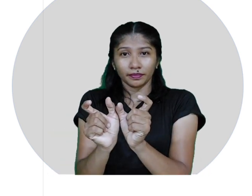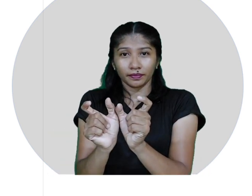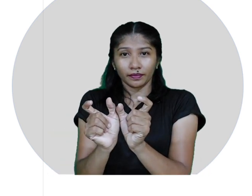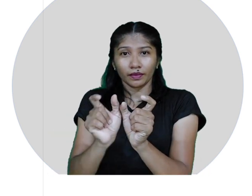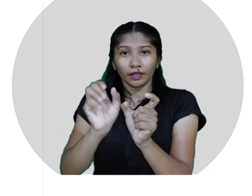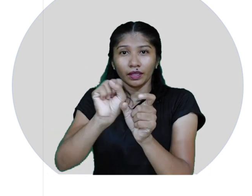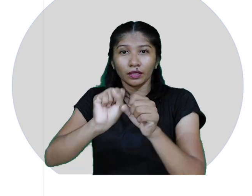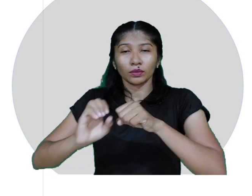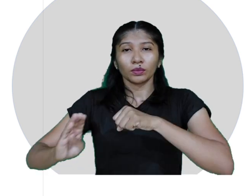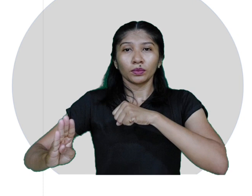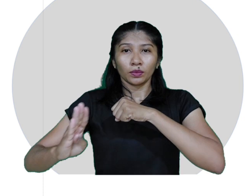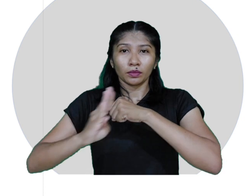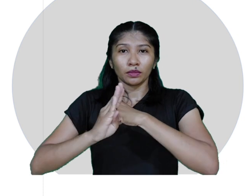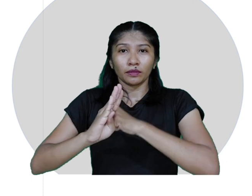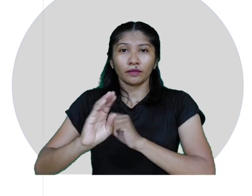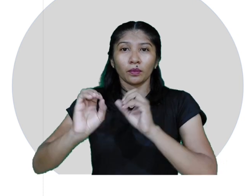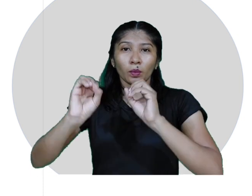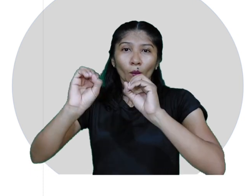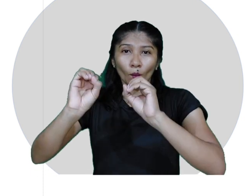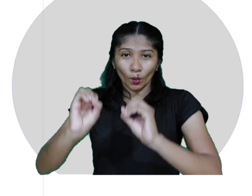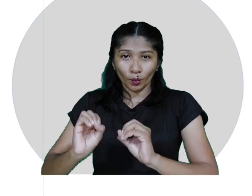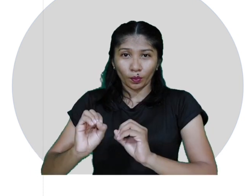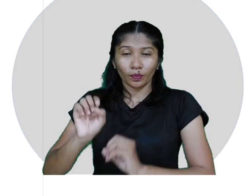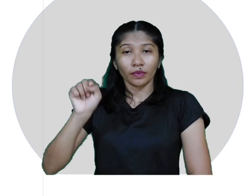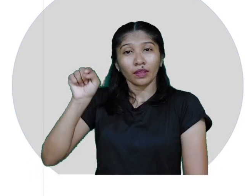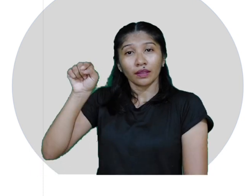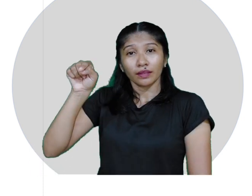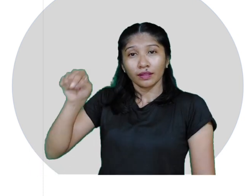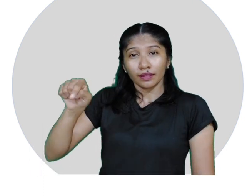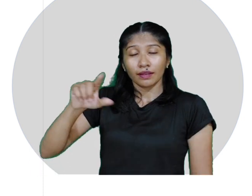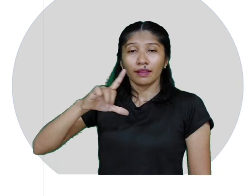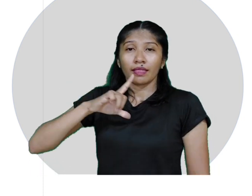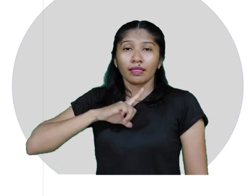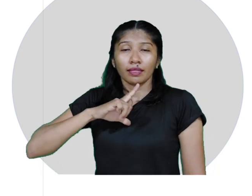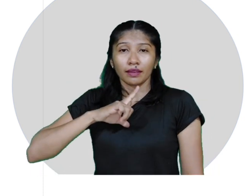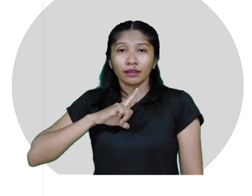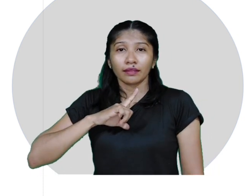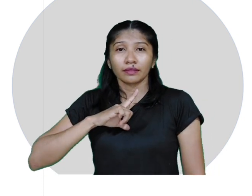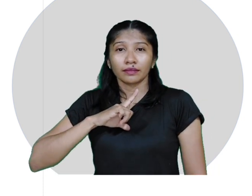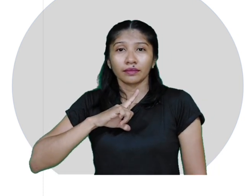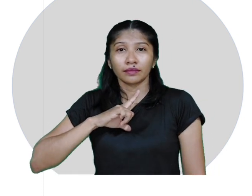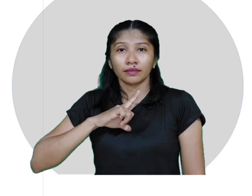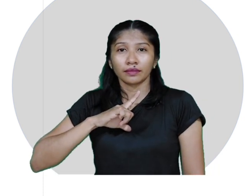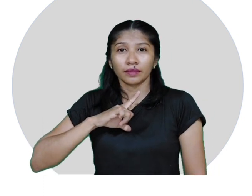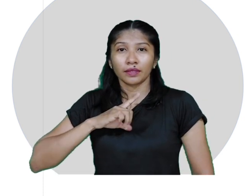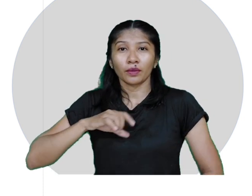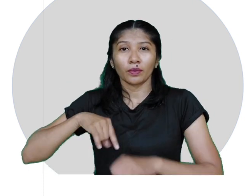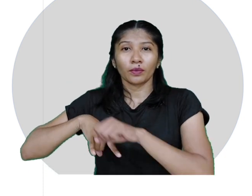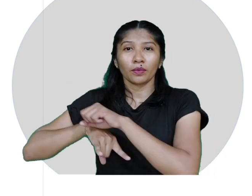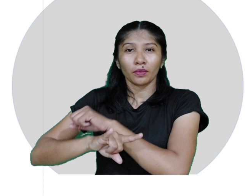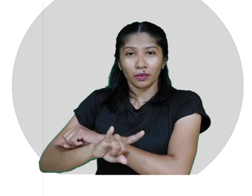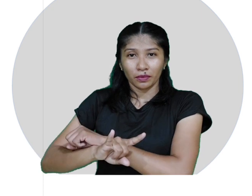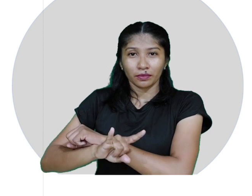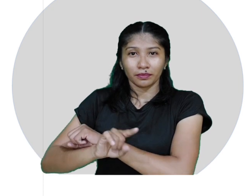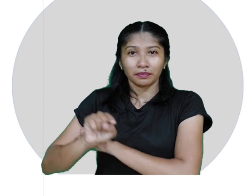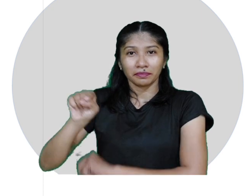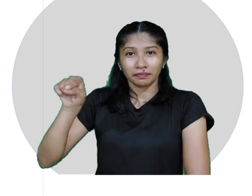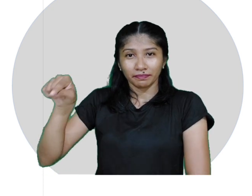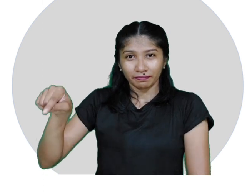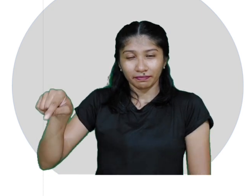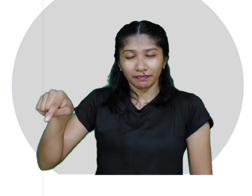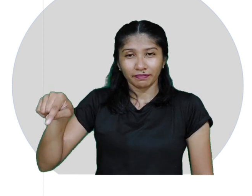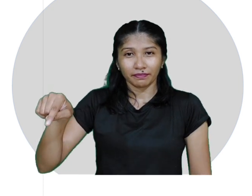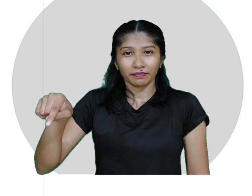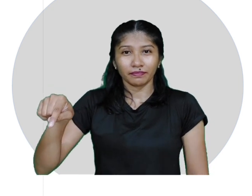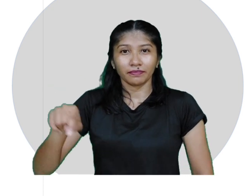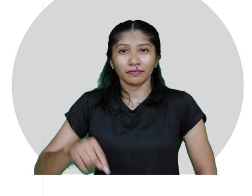substantivos neutros, como é o caso do substantivo corno, us, que